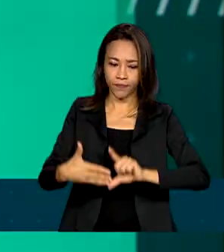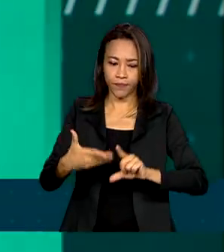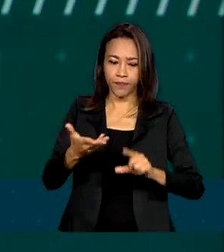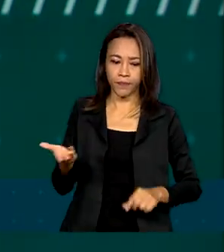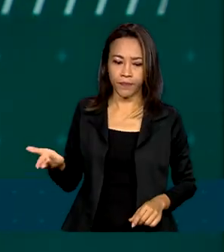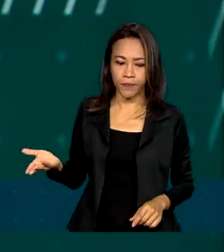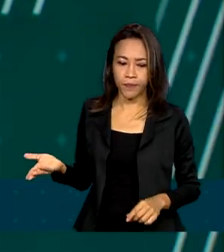único do MEC.